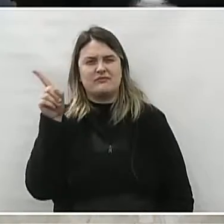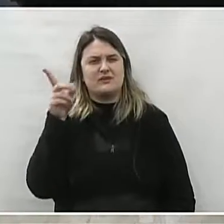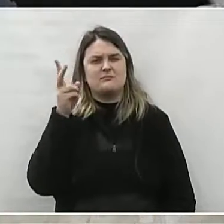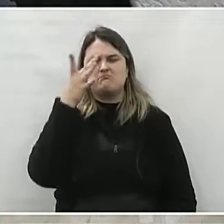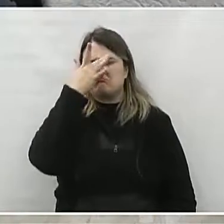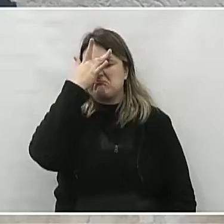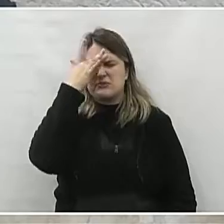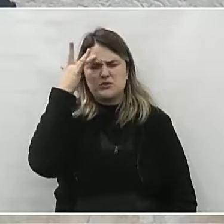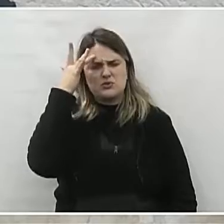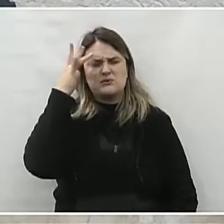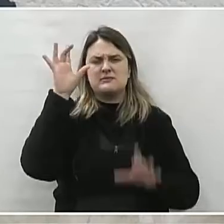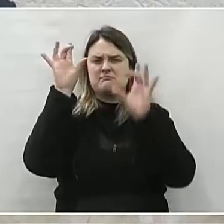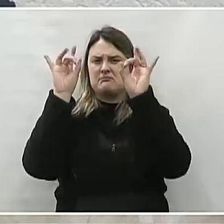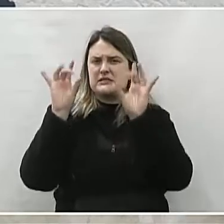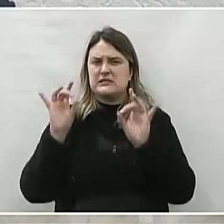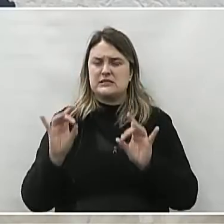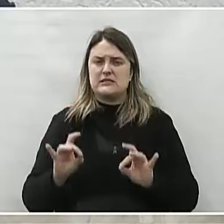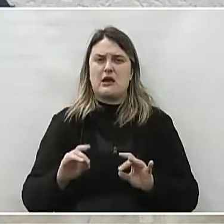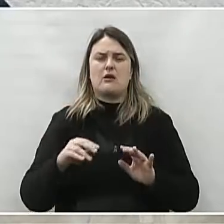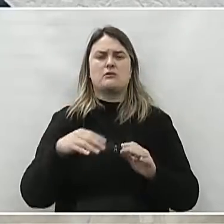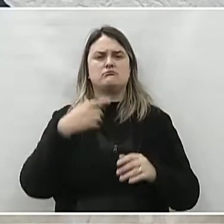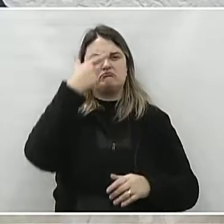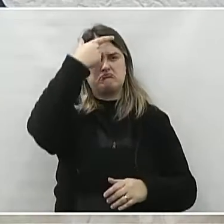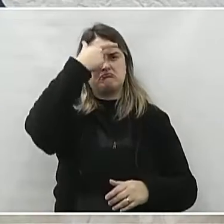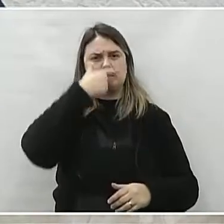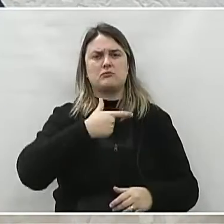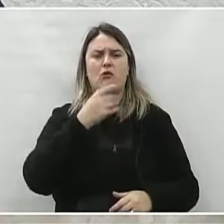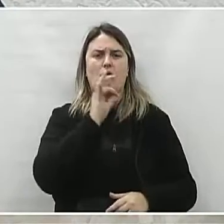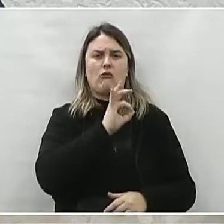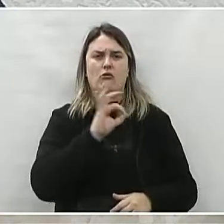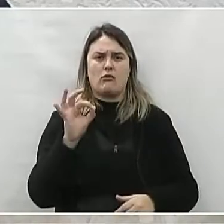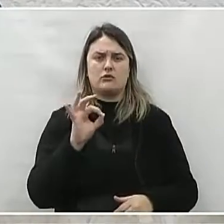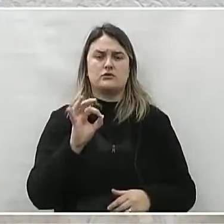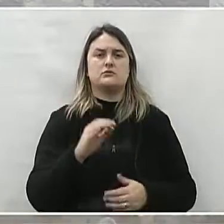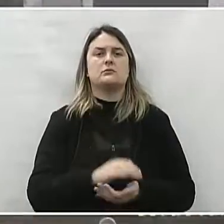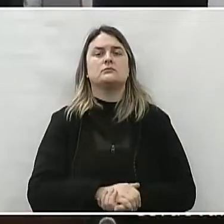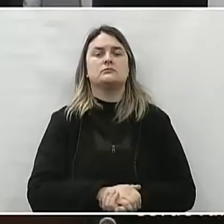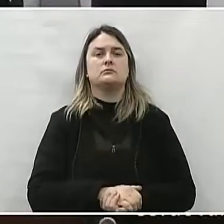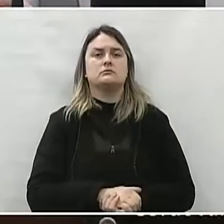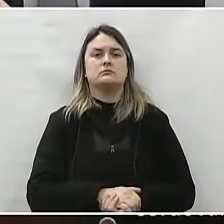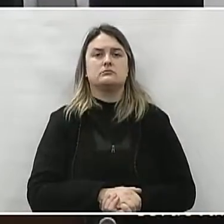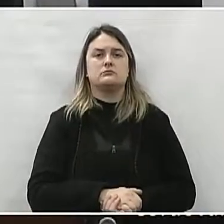à família, e carinho e amizade com todos os que conheciam.